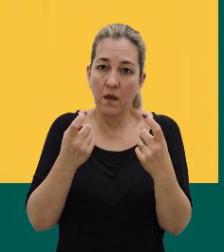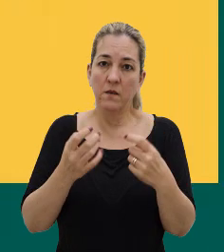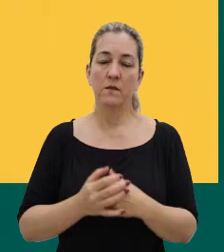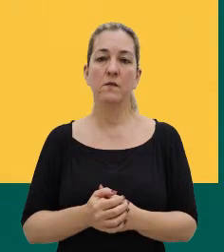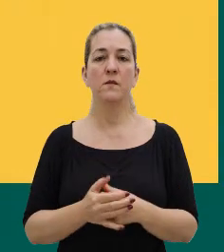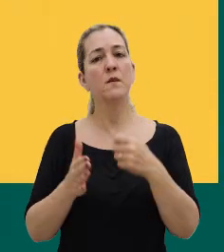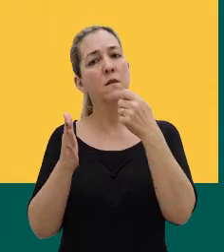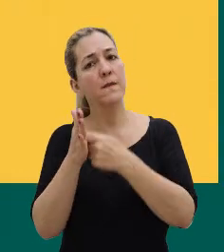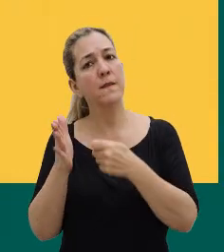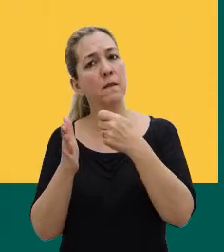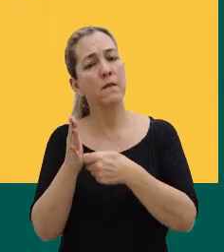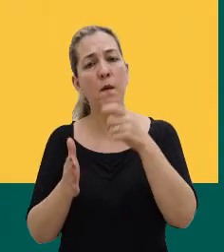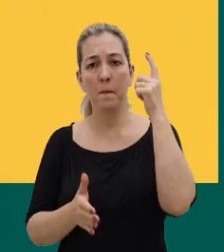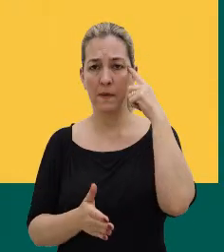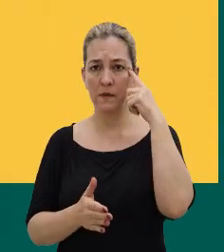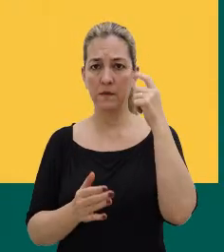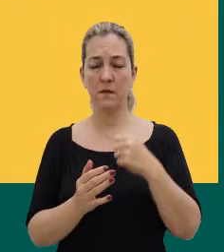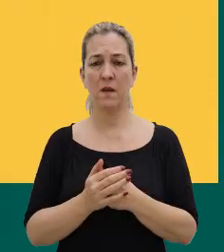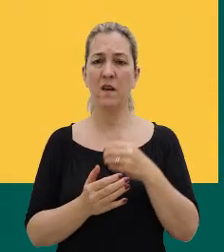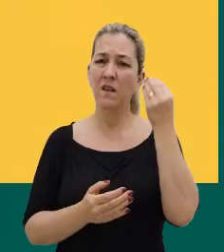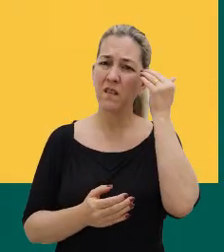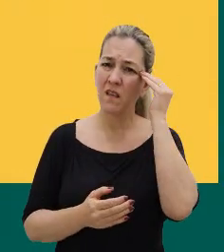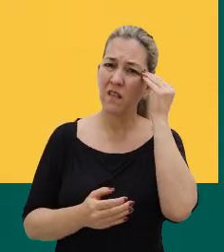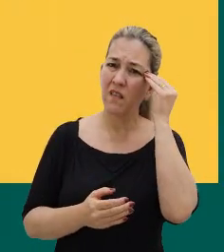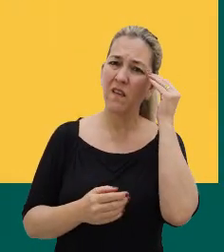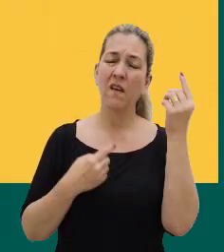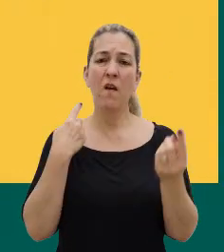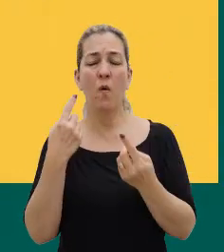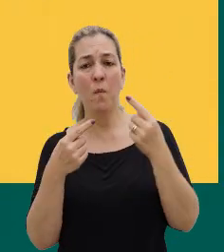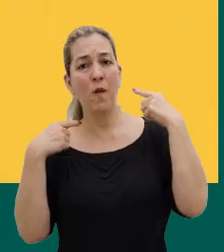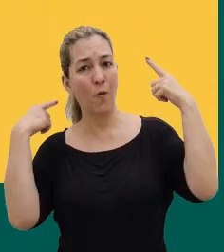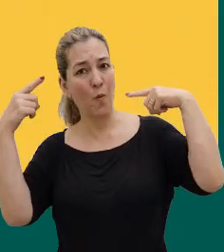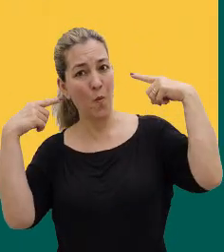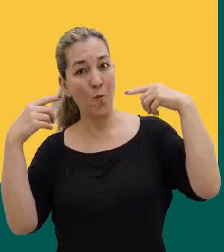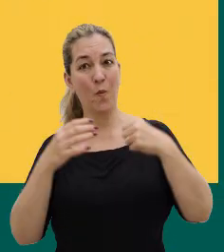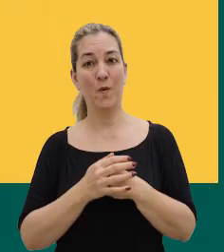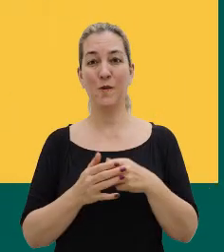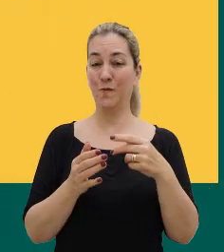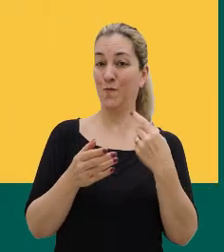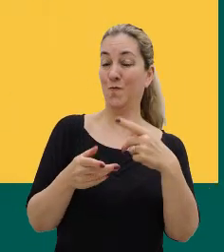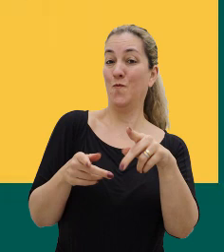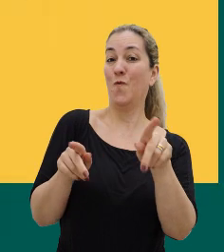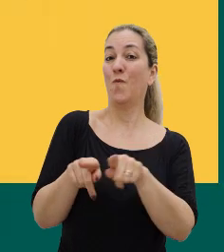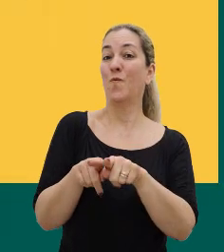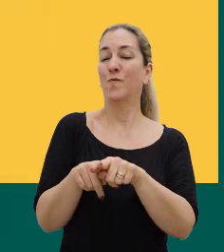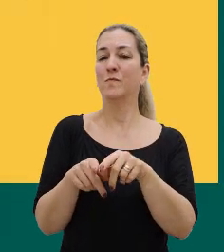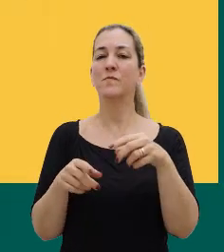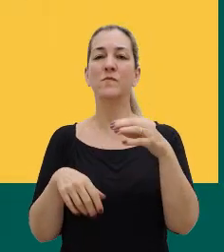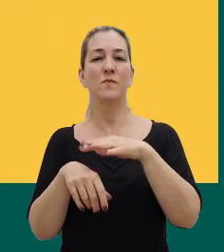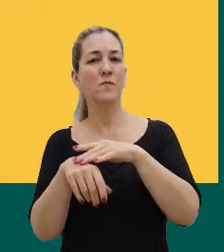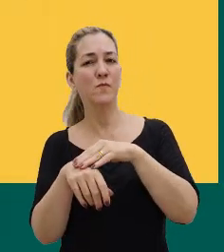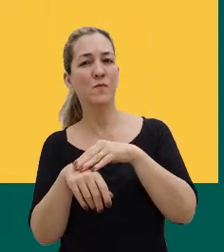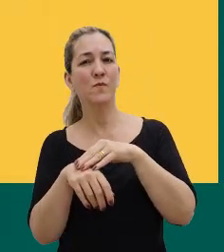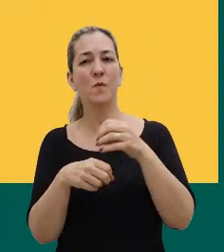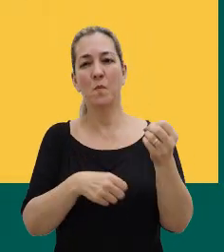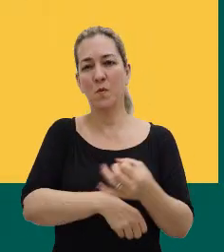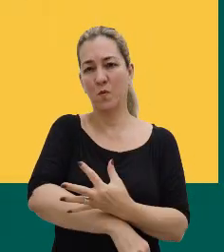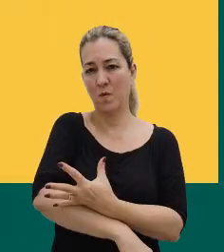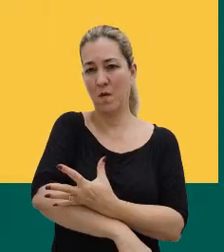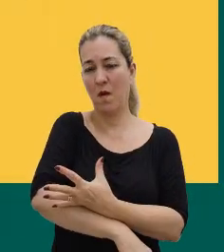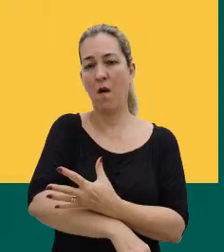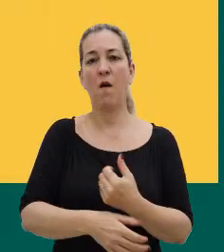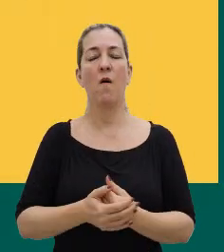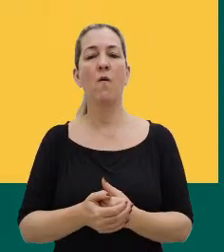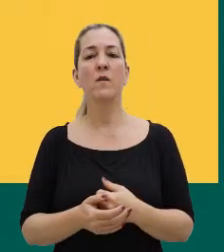em tentar pensar, entender algo da sua loucura ou algo do seu transtorno emocional que talvez, às vezes, está mais